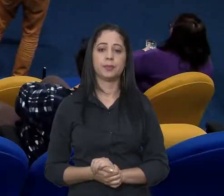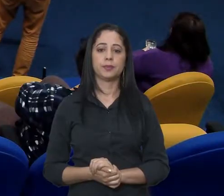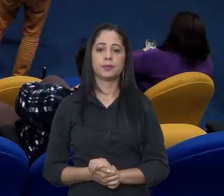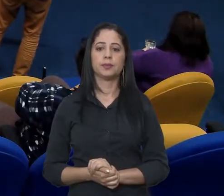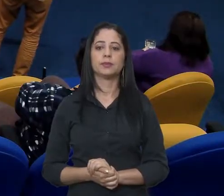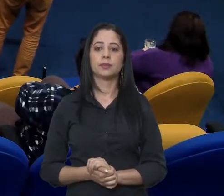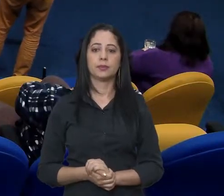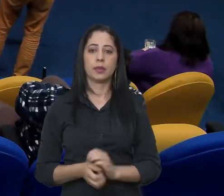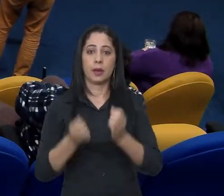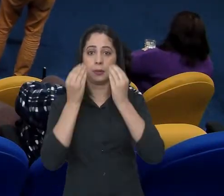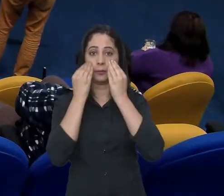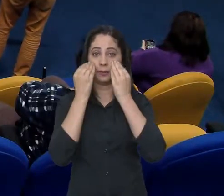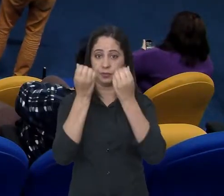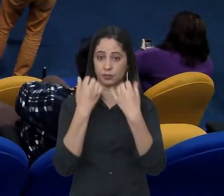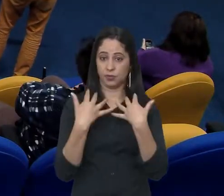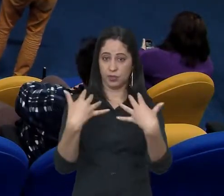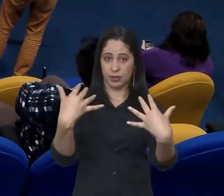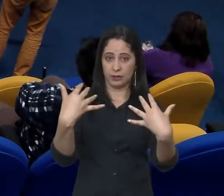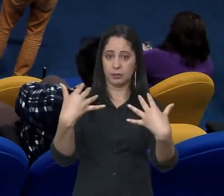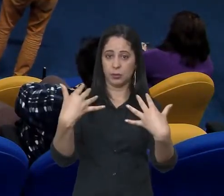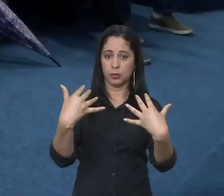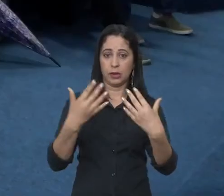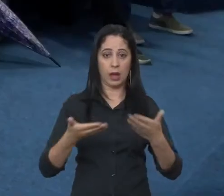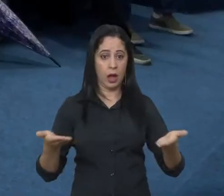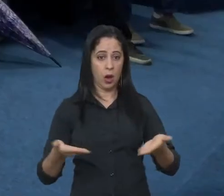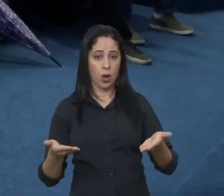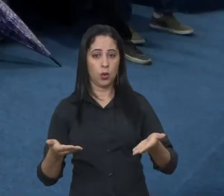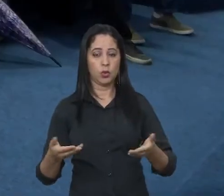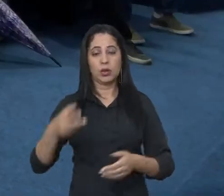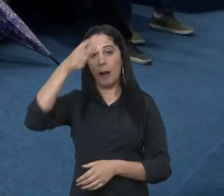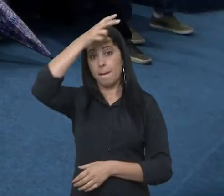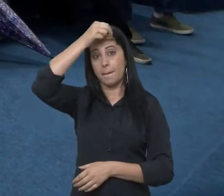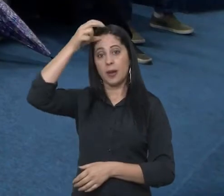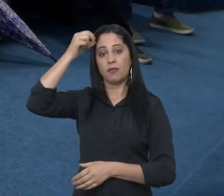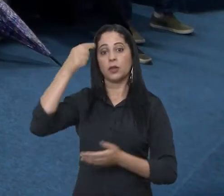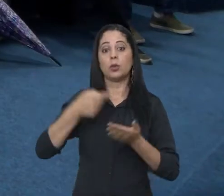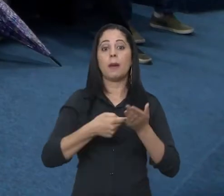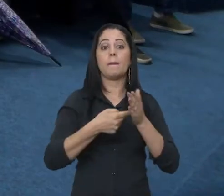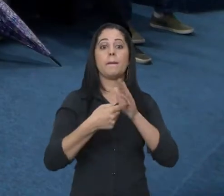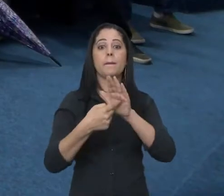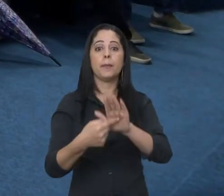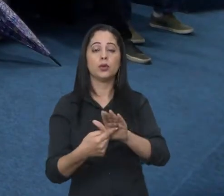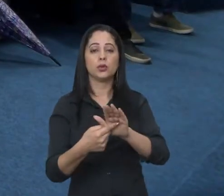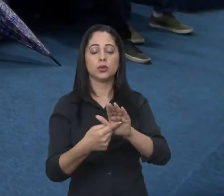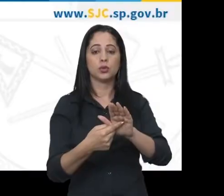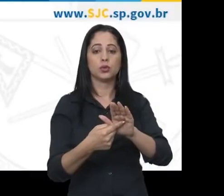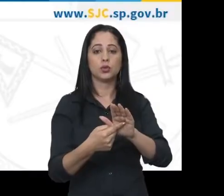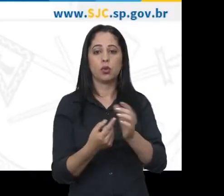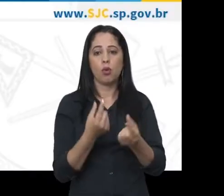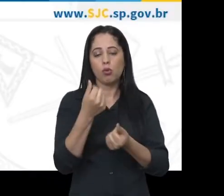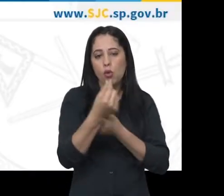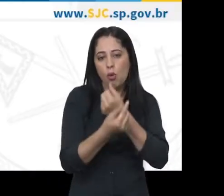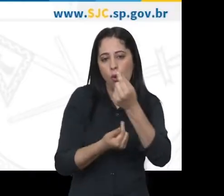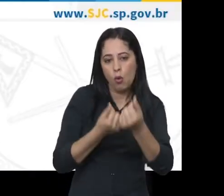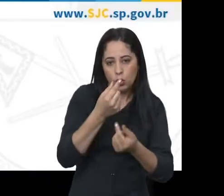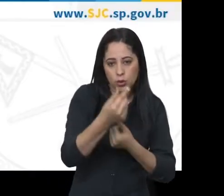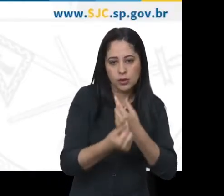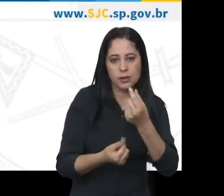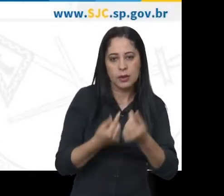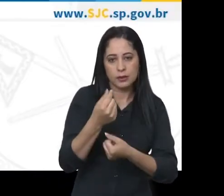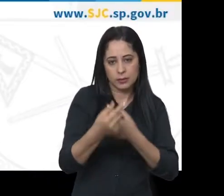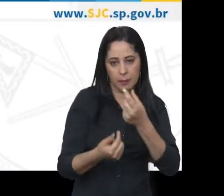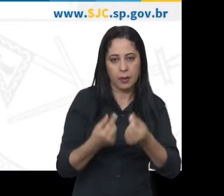Em audiência pública realizada na Câmara, a Prefeitura apresentou o balanço das metas fiscais referentes ao segundo